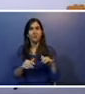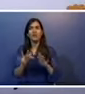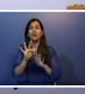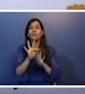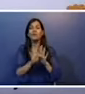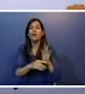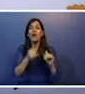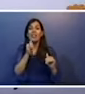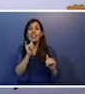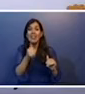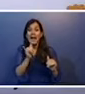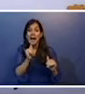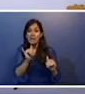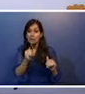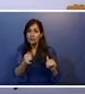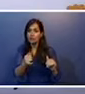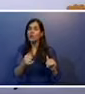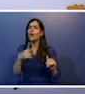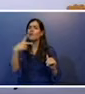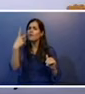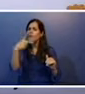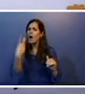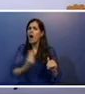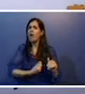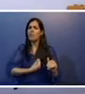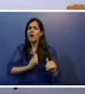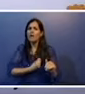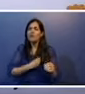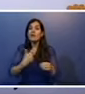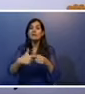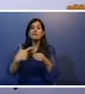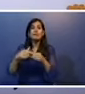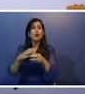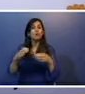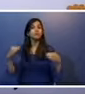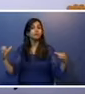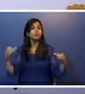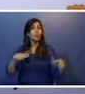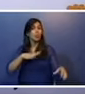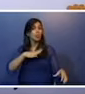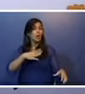texto narrativo e fala da vida nessas grandes cidades.